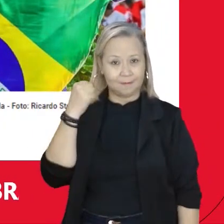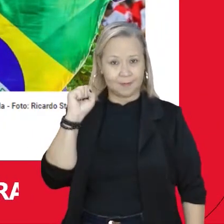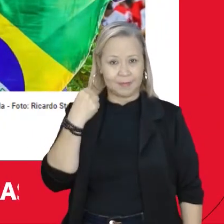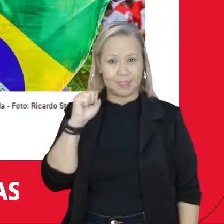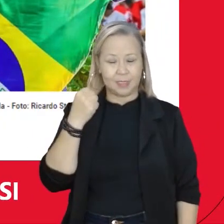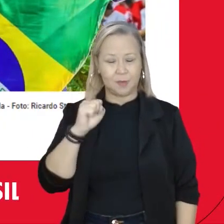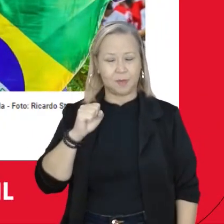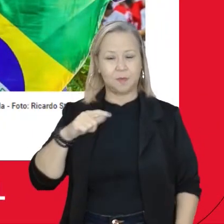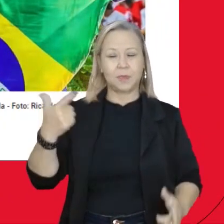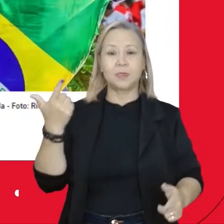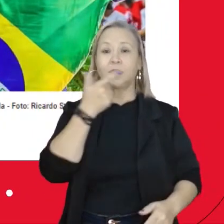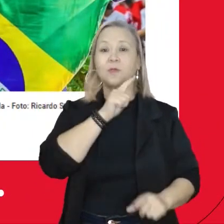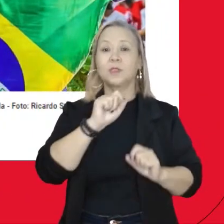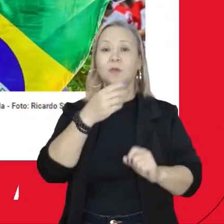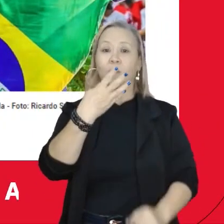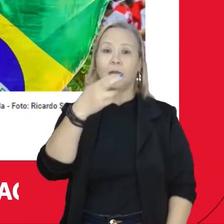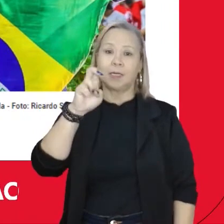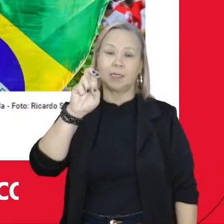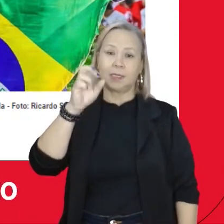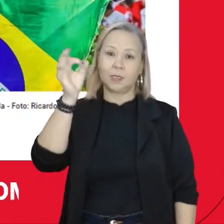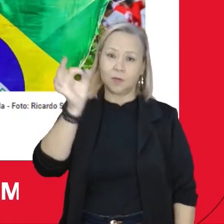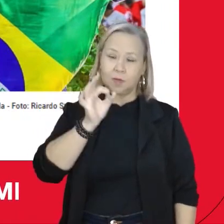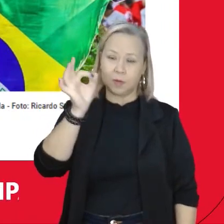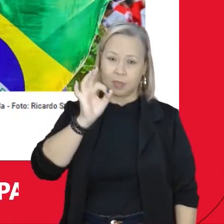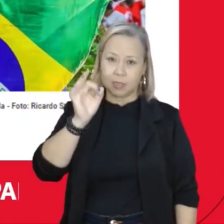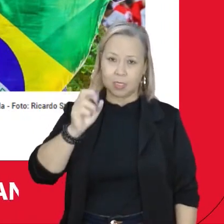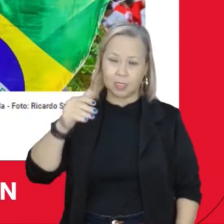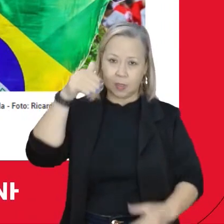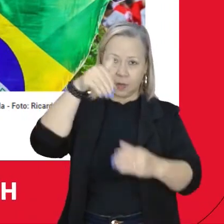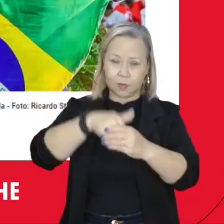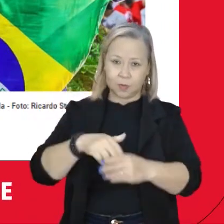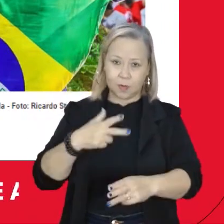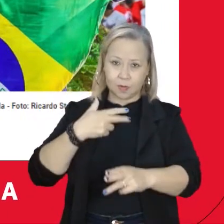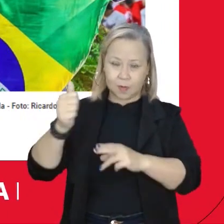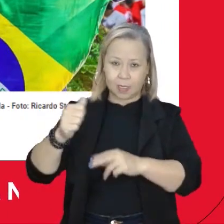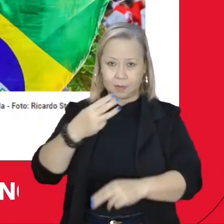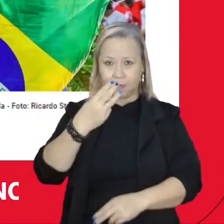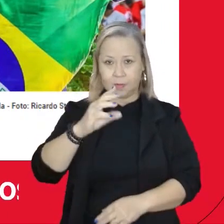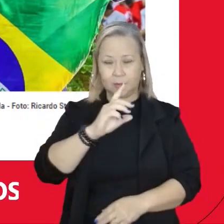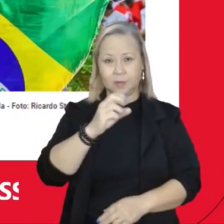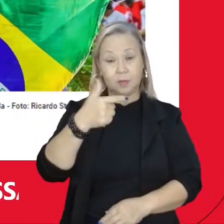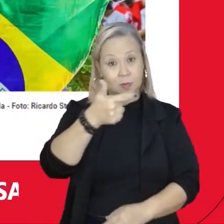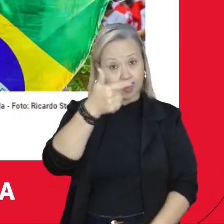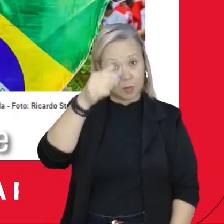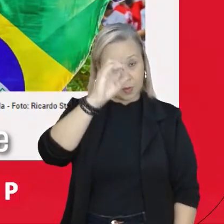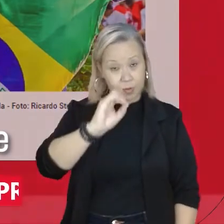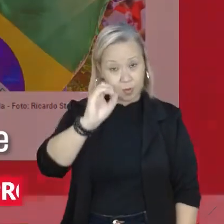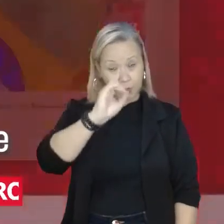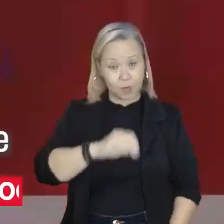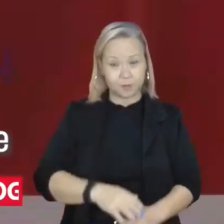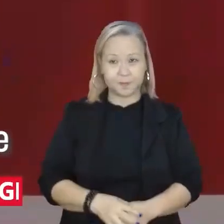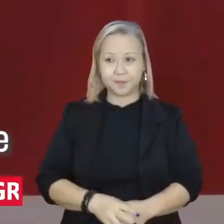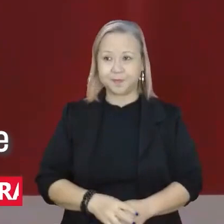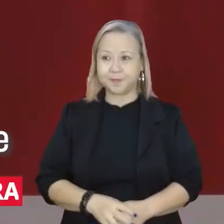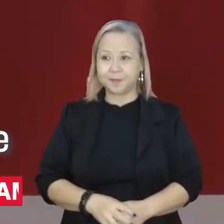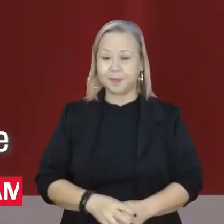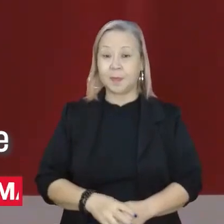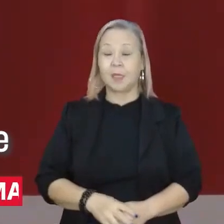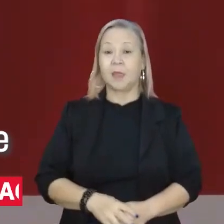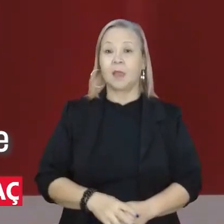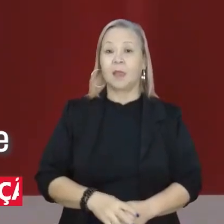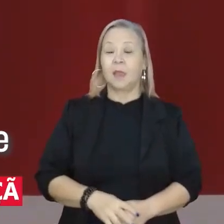45% dos votos válidos em 3 de outubro, 2 de outubro, desculpa. O médico doutor